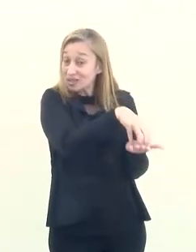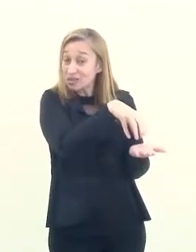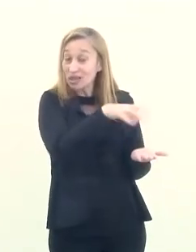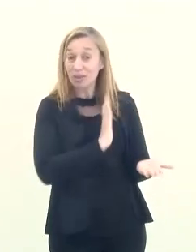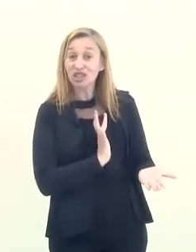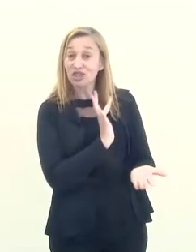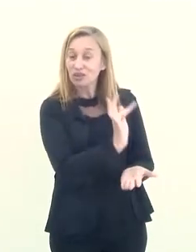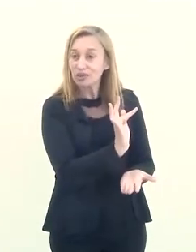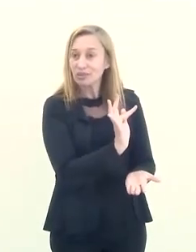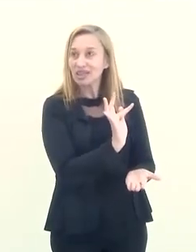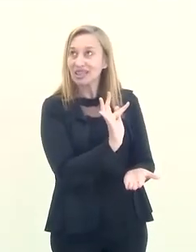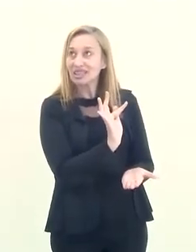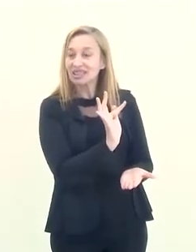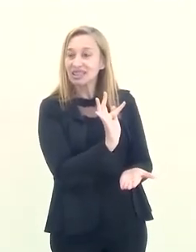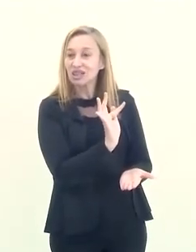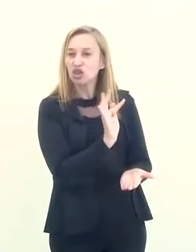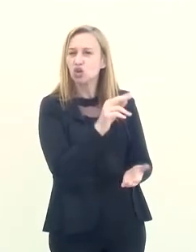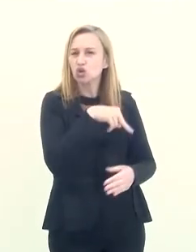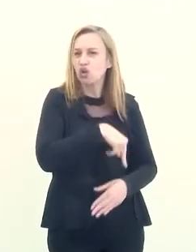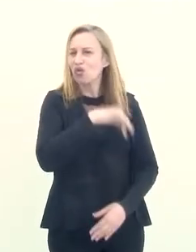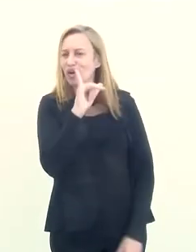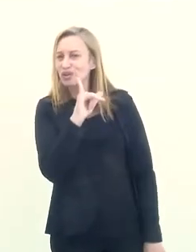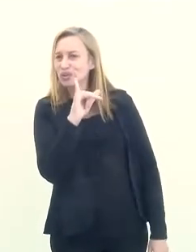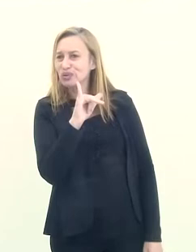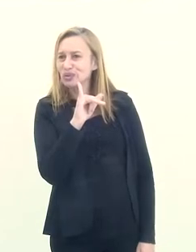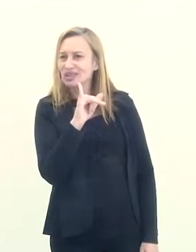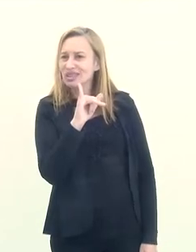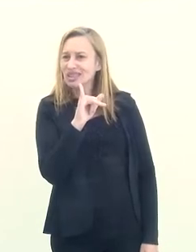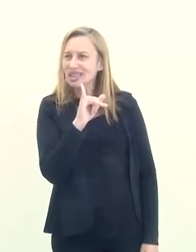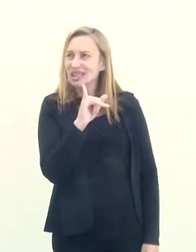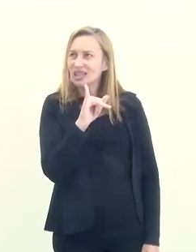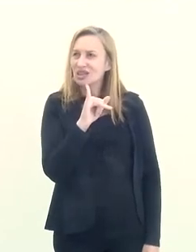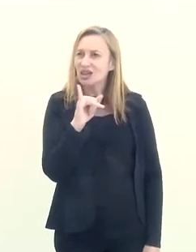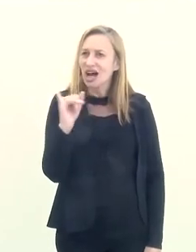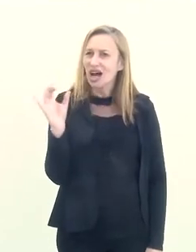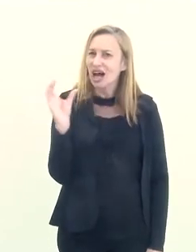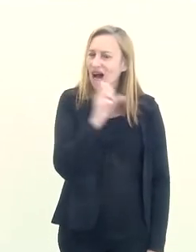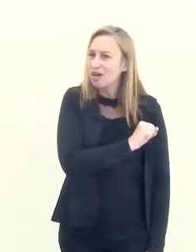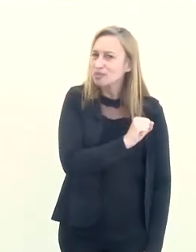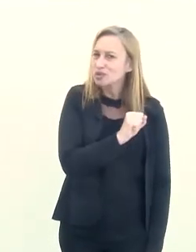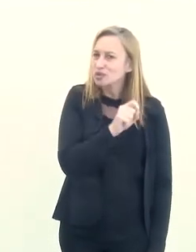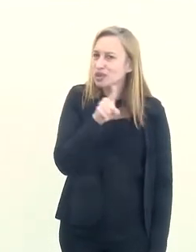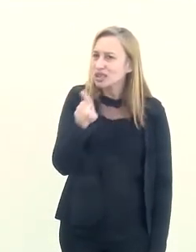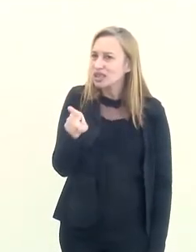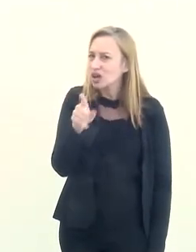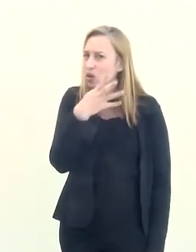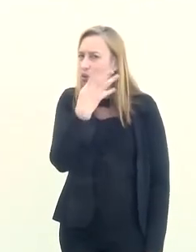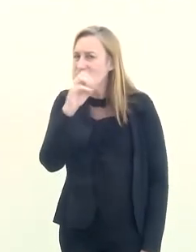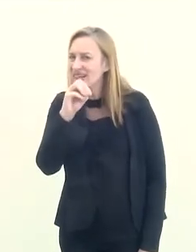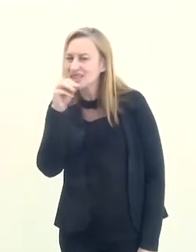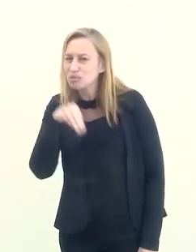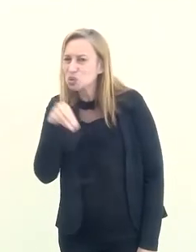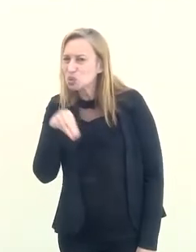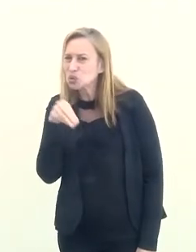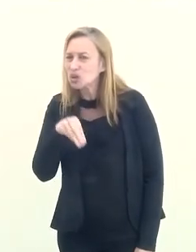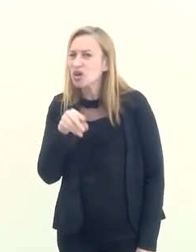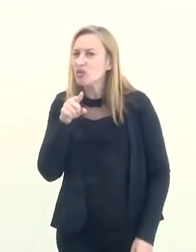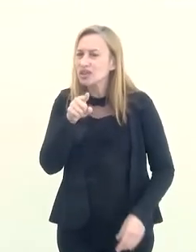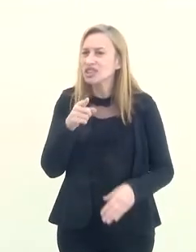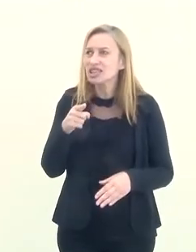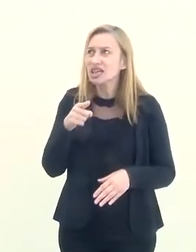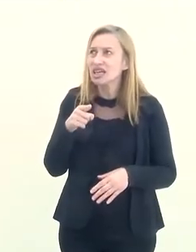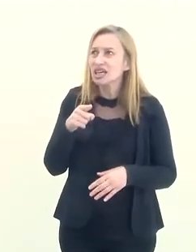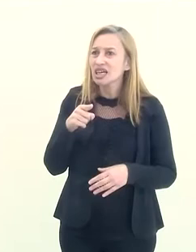de Nova Iguaçu, passando assim um raio de 40 minutos, você atinge toda a Baixada